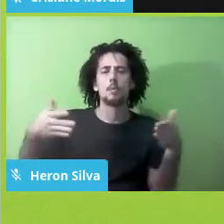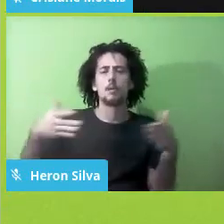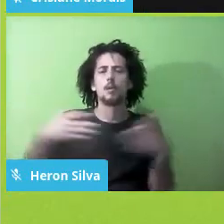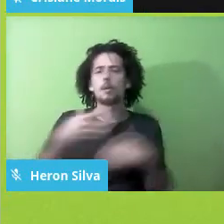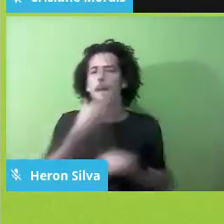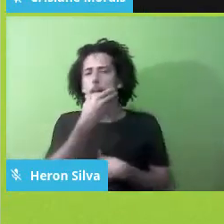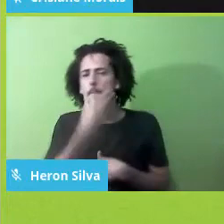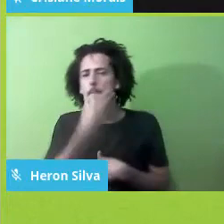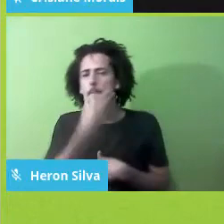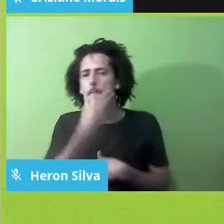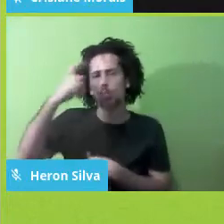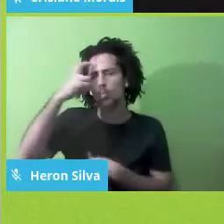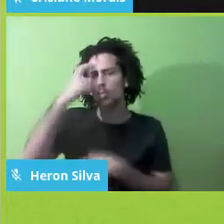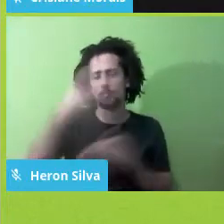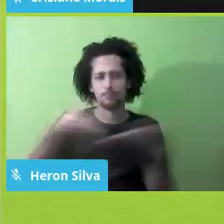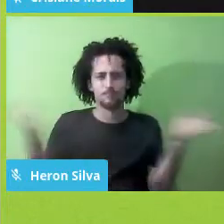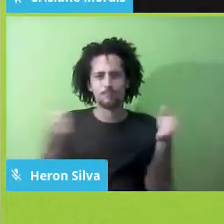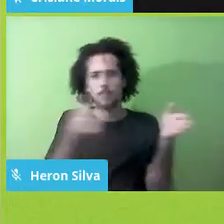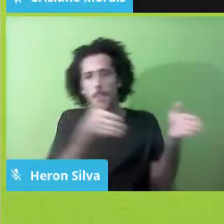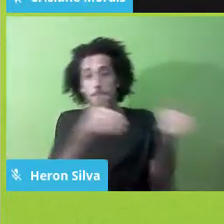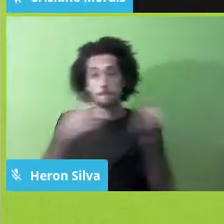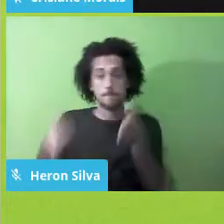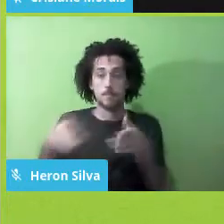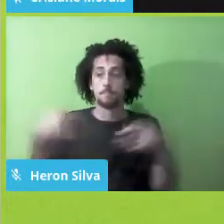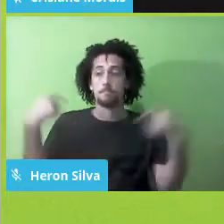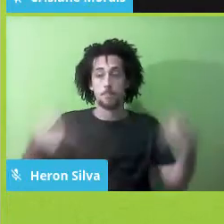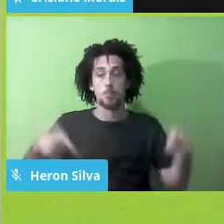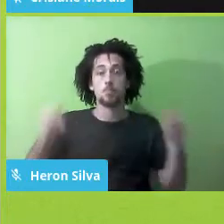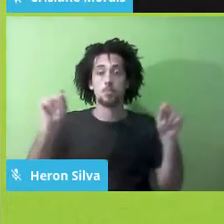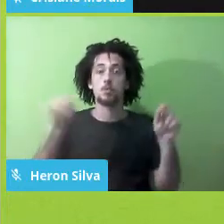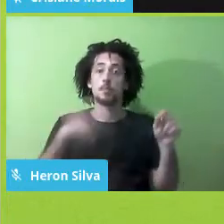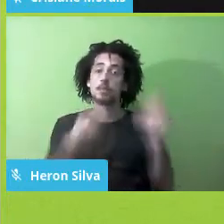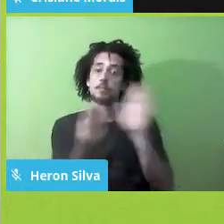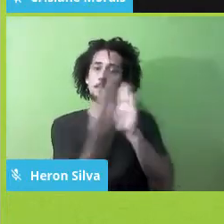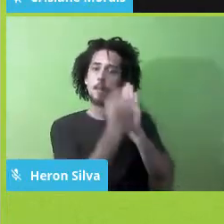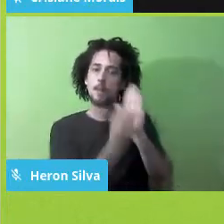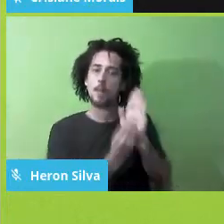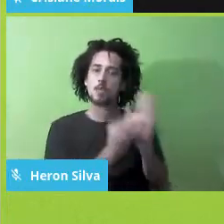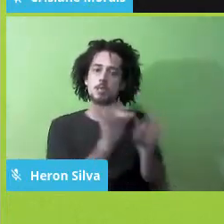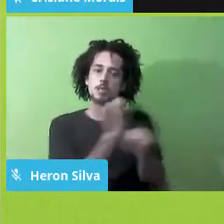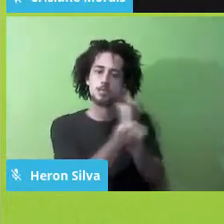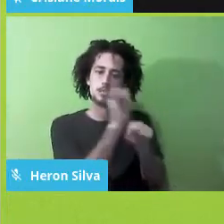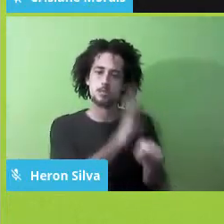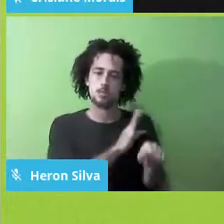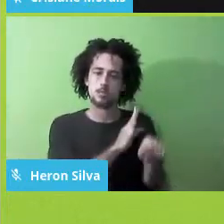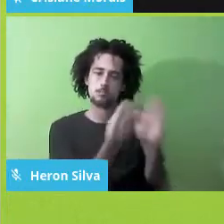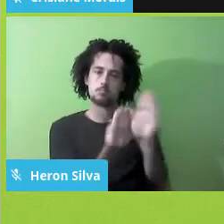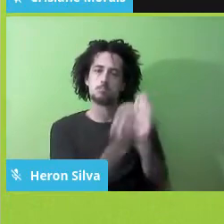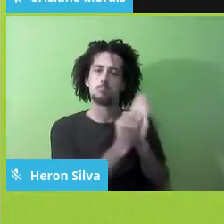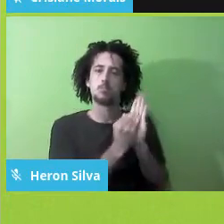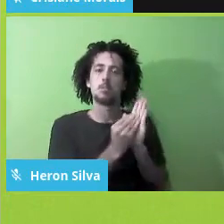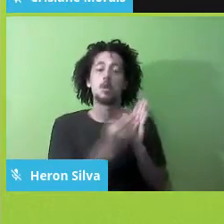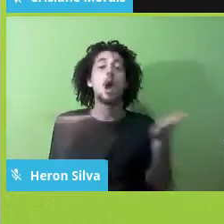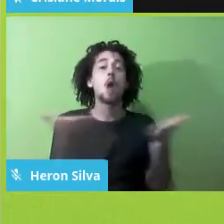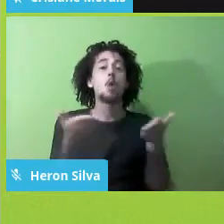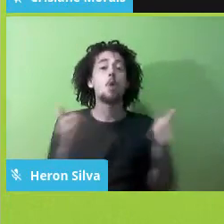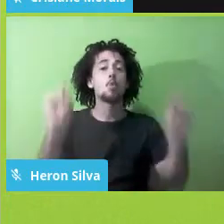então, nesse período também foi necessário fazer notas técnicas e, agora, por último, o Enem, né?